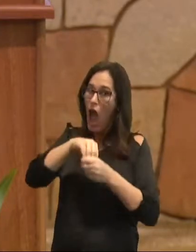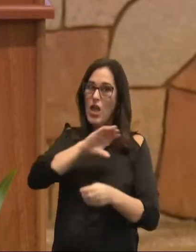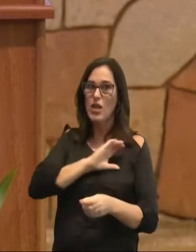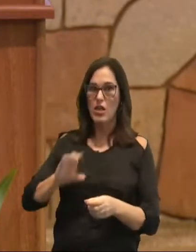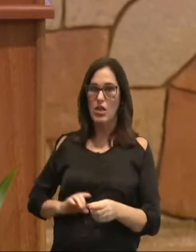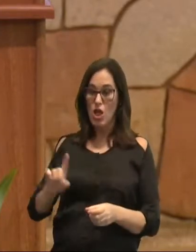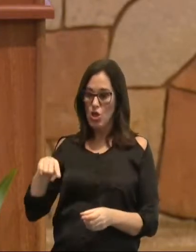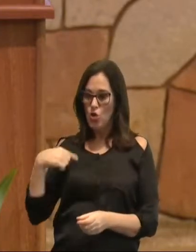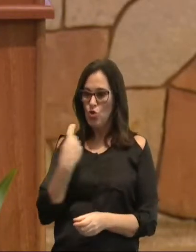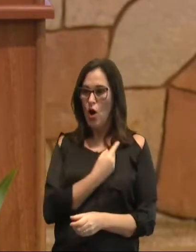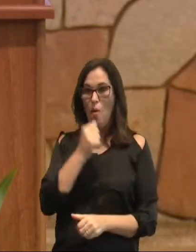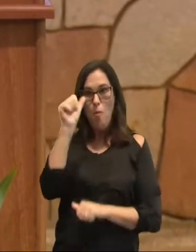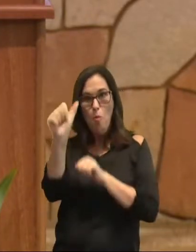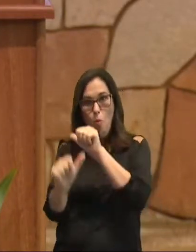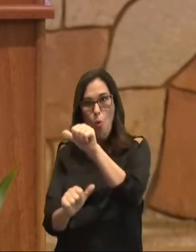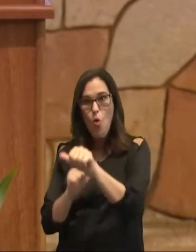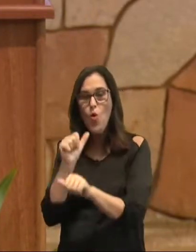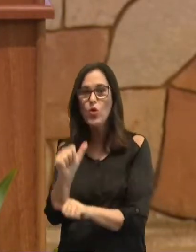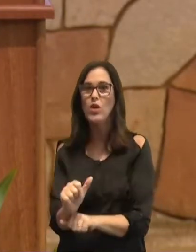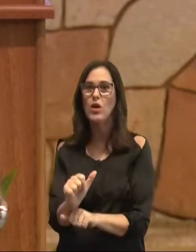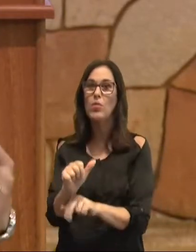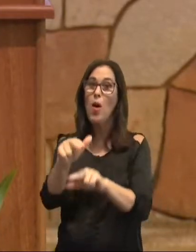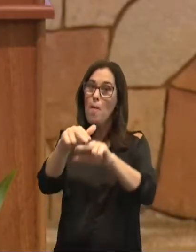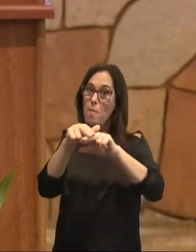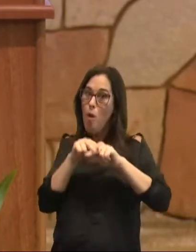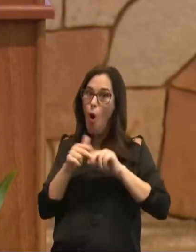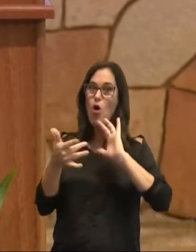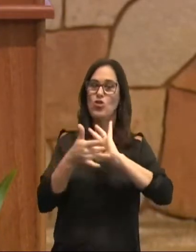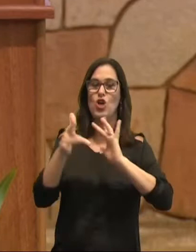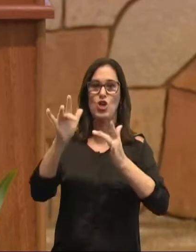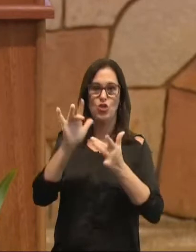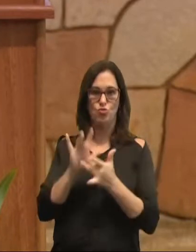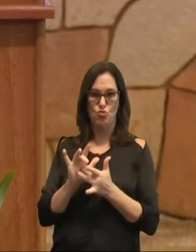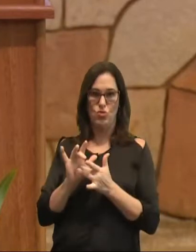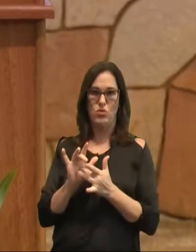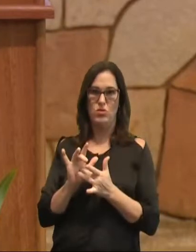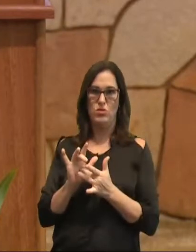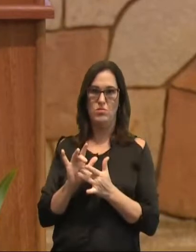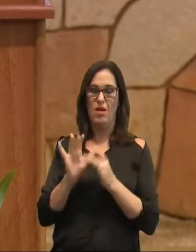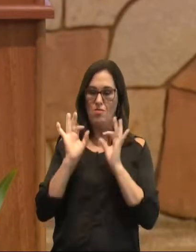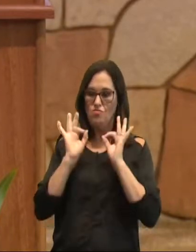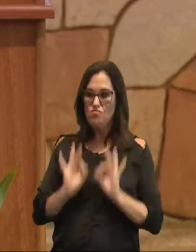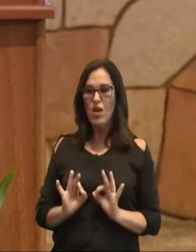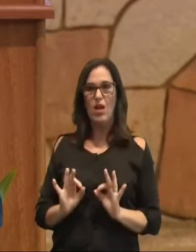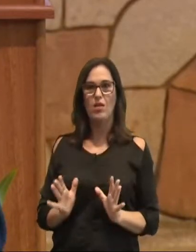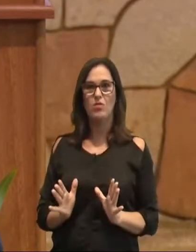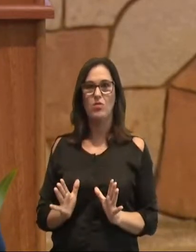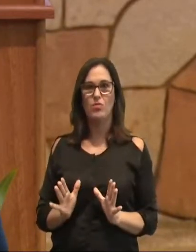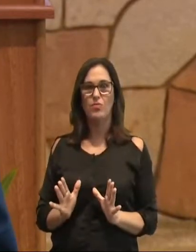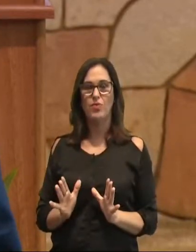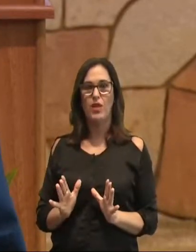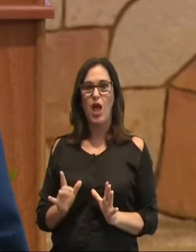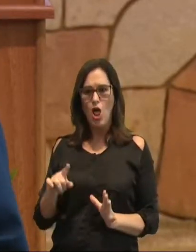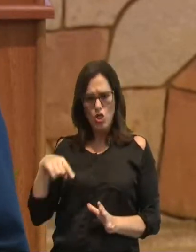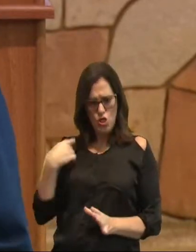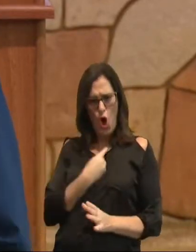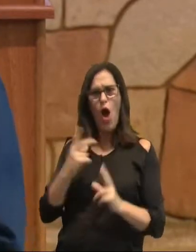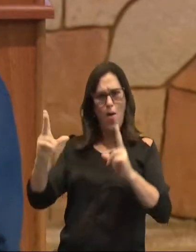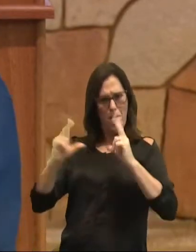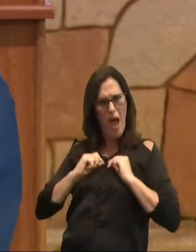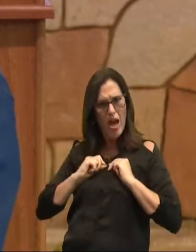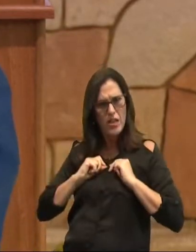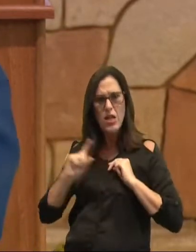justos. Somente por Ele nós podemos estar diante de Deus, não pelos nossos méritos,